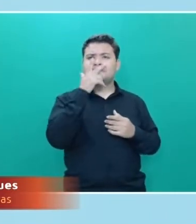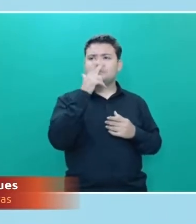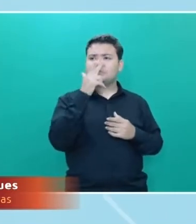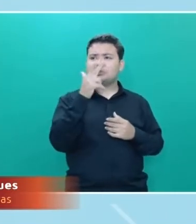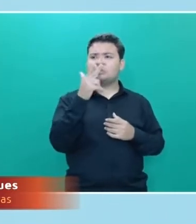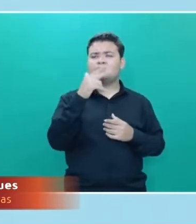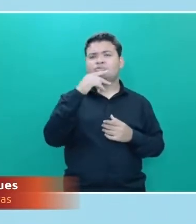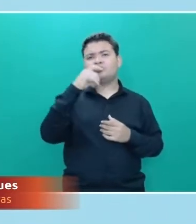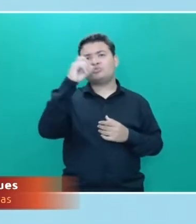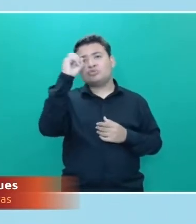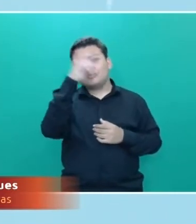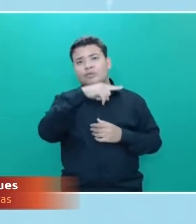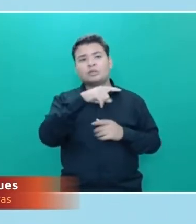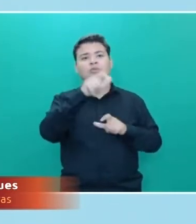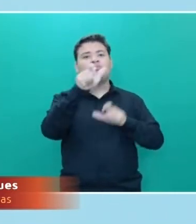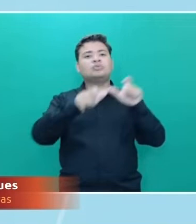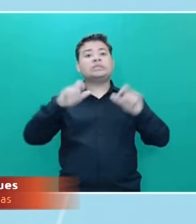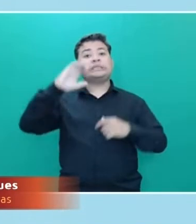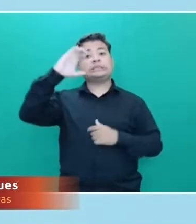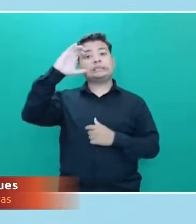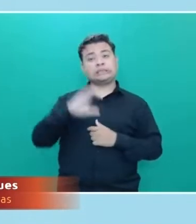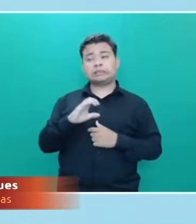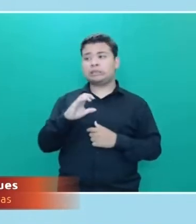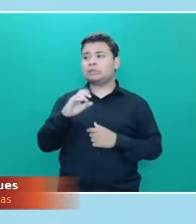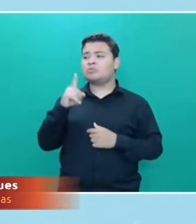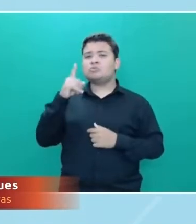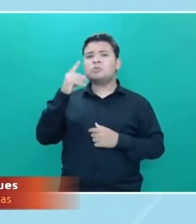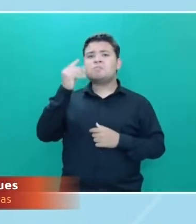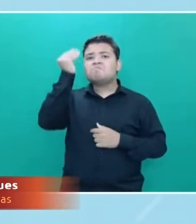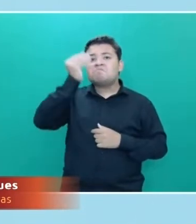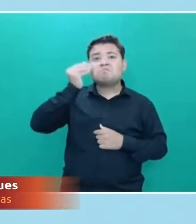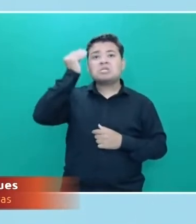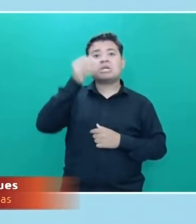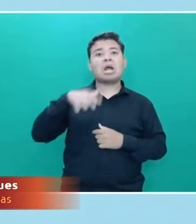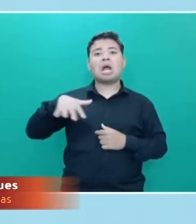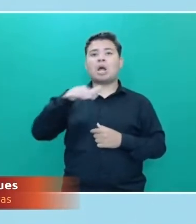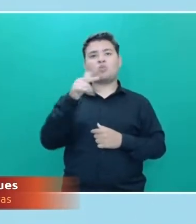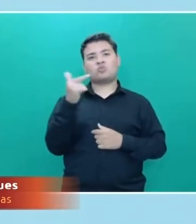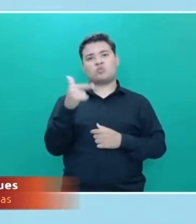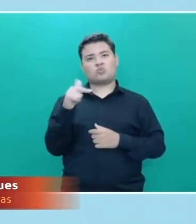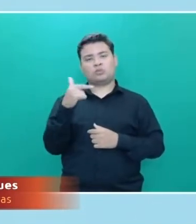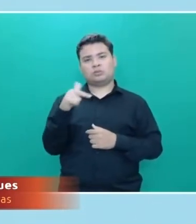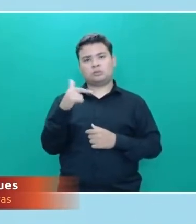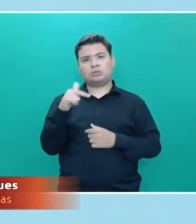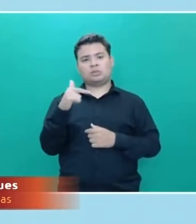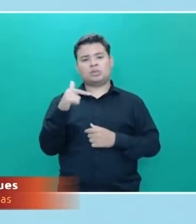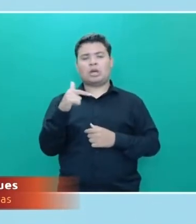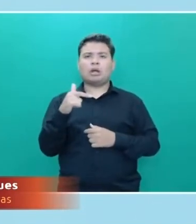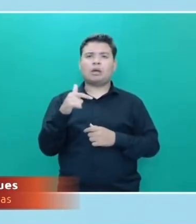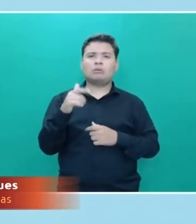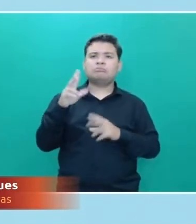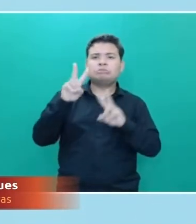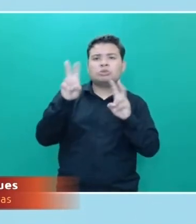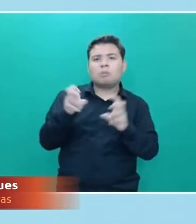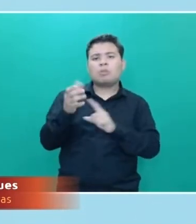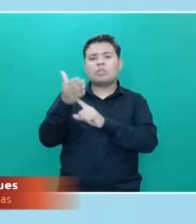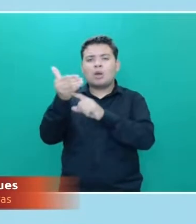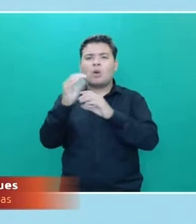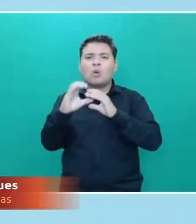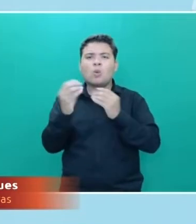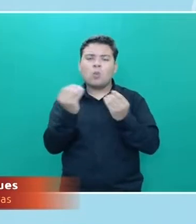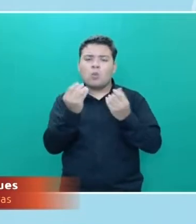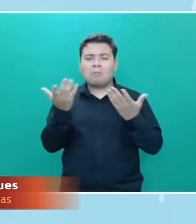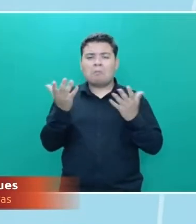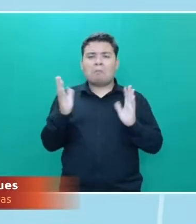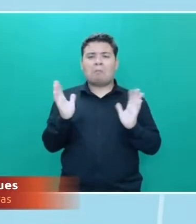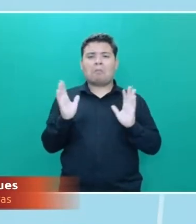um cidadão comum, que não tem tanta experiência, nem tanto conhecimento de tecnologia e de comunicação, cair numa fake